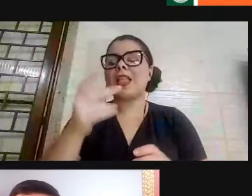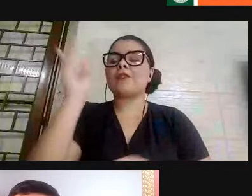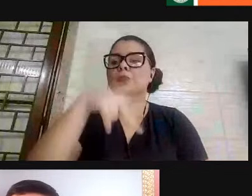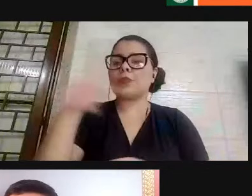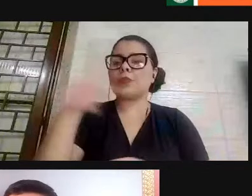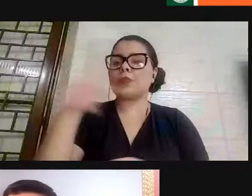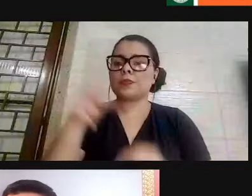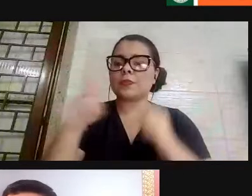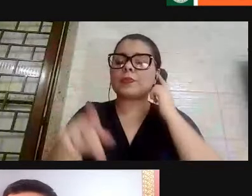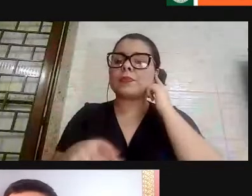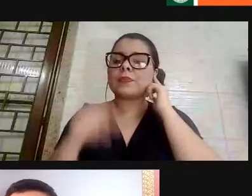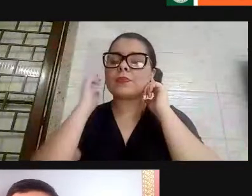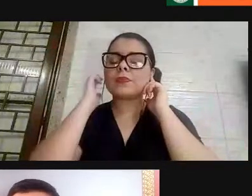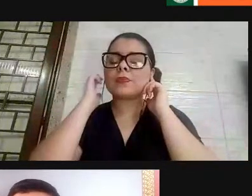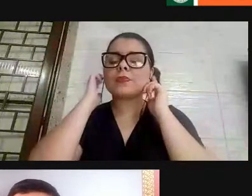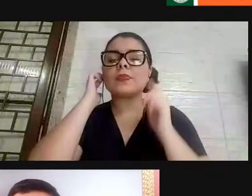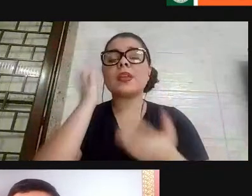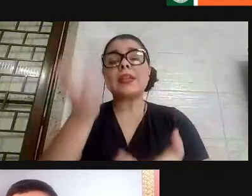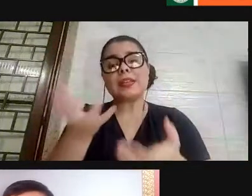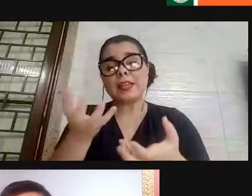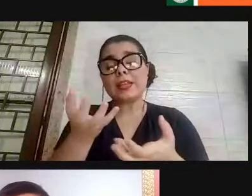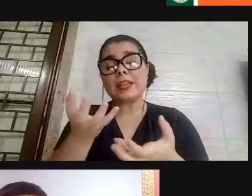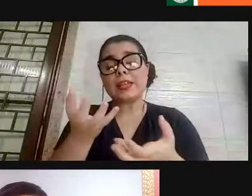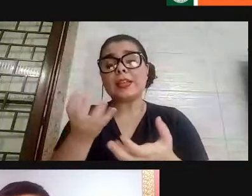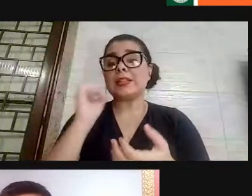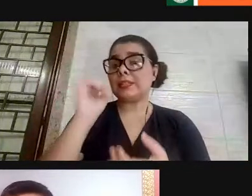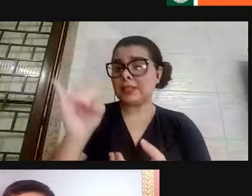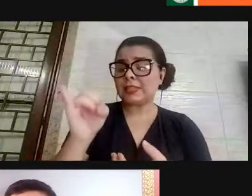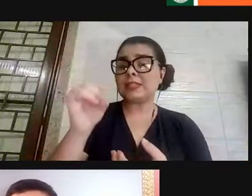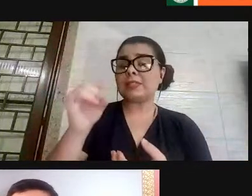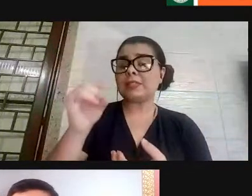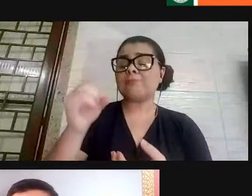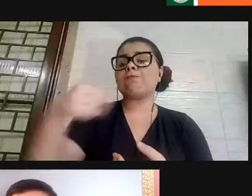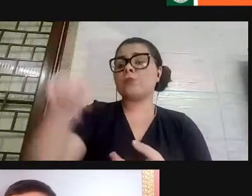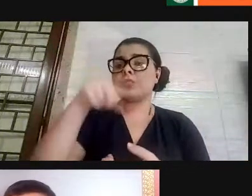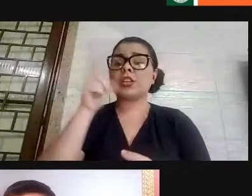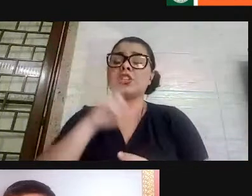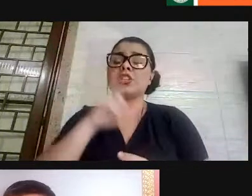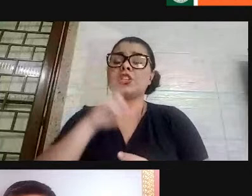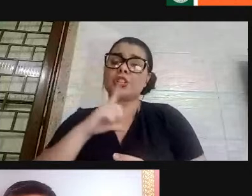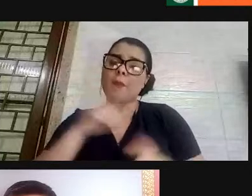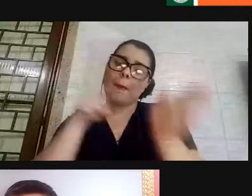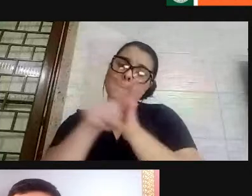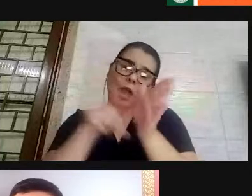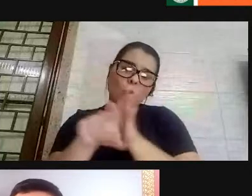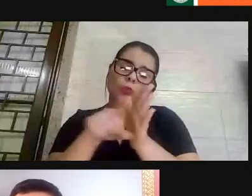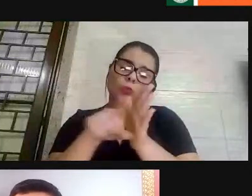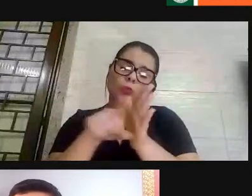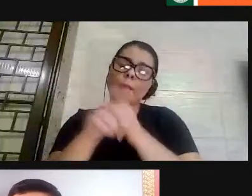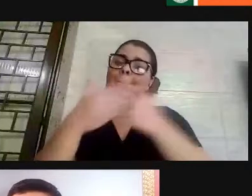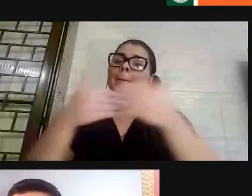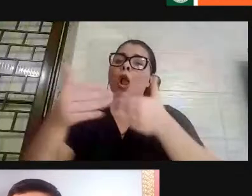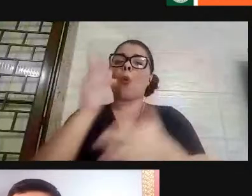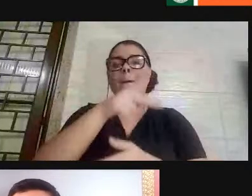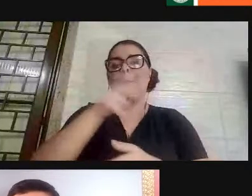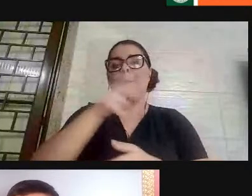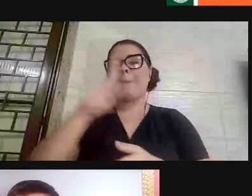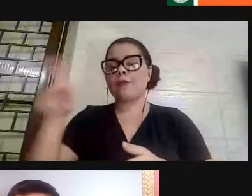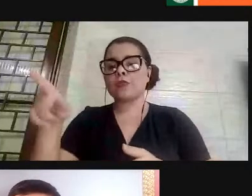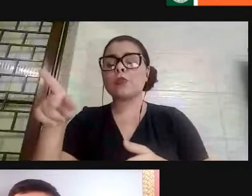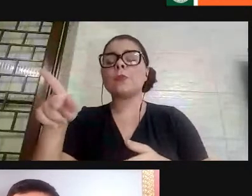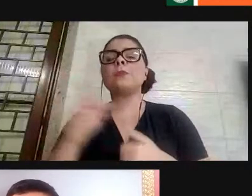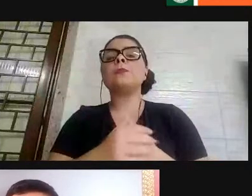Queria salientar que se alguém tiver alguma pergunta, tanto para o professor doutor Helder, tanto para os